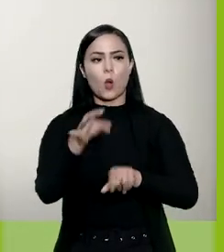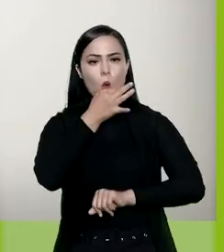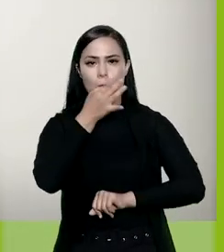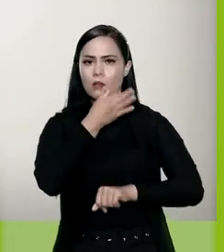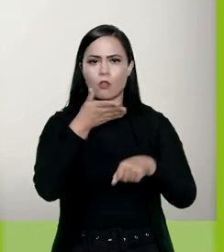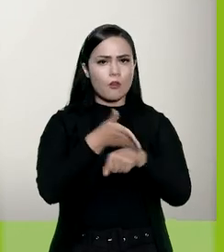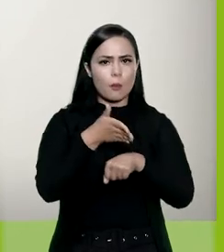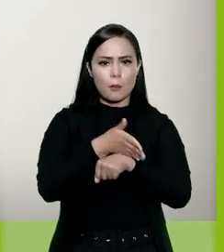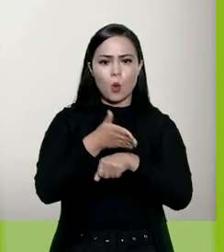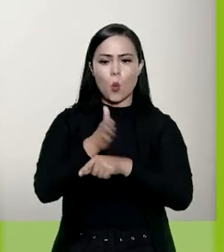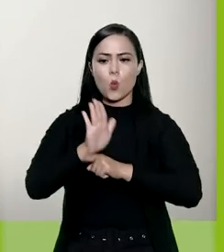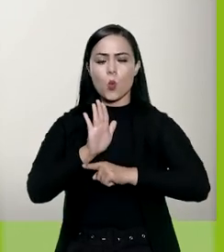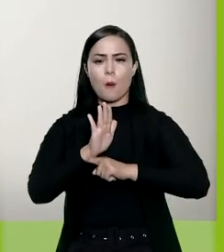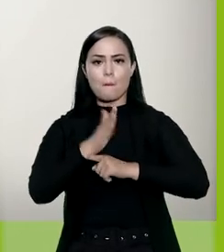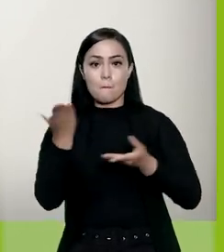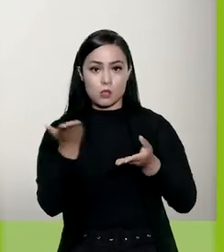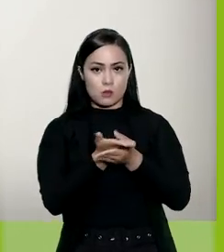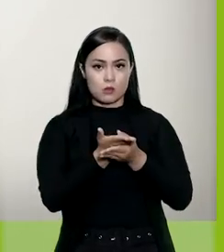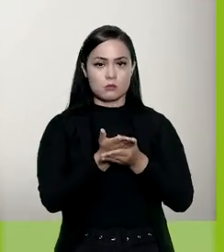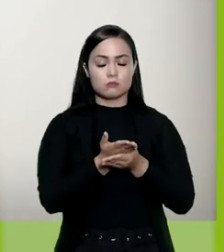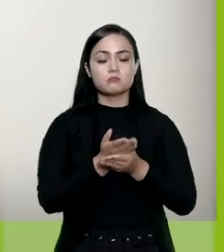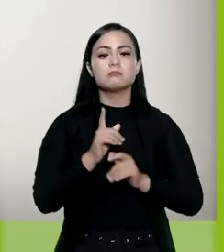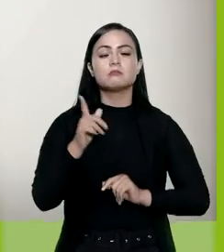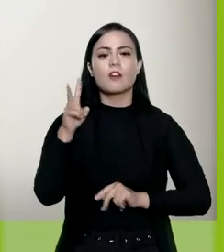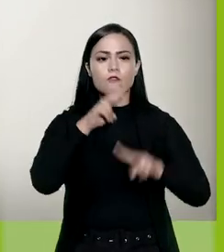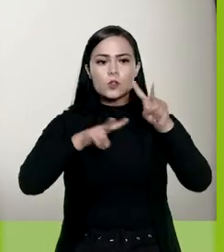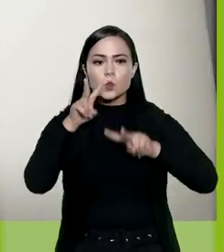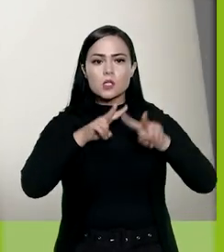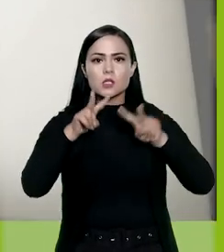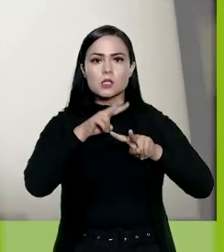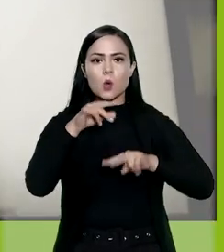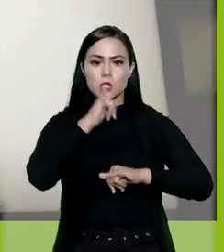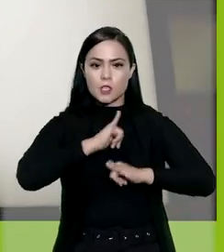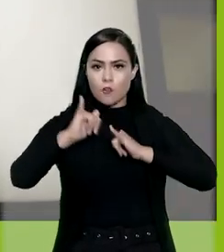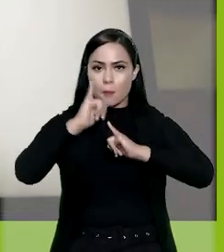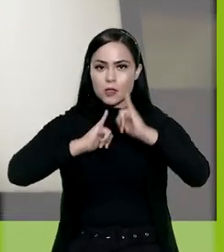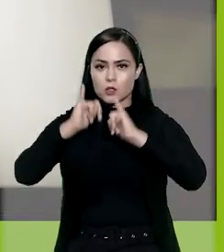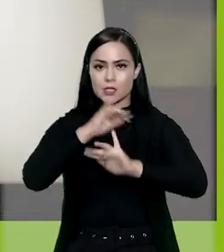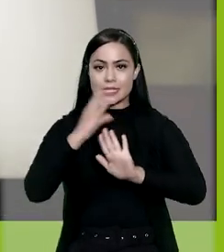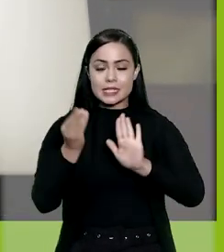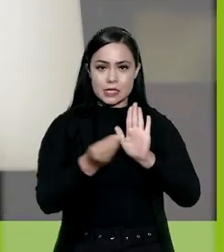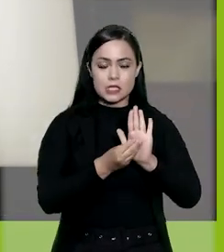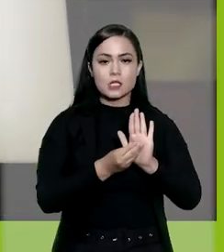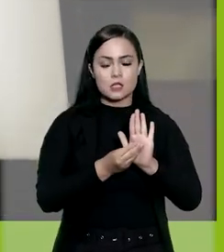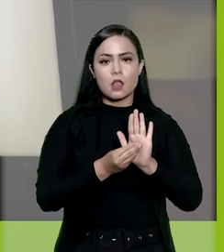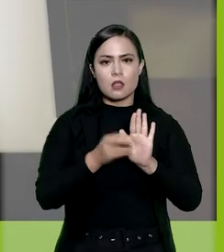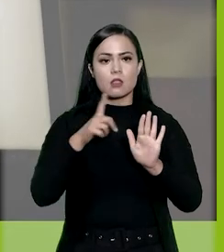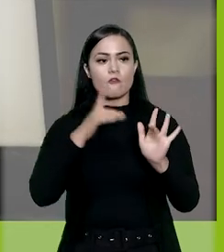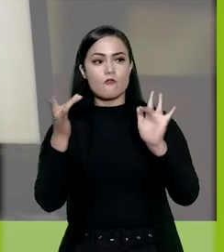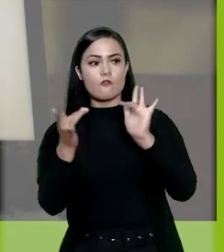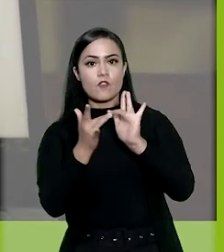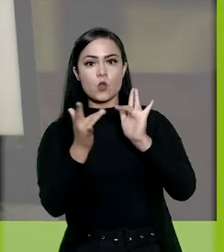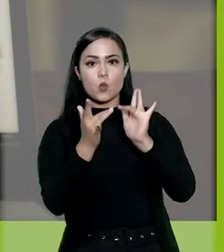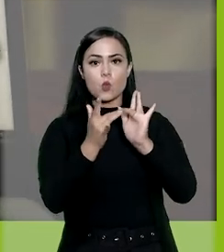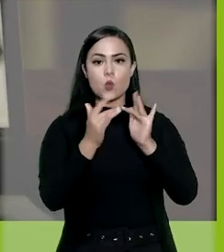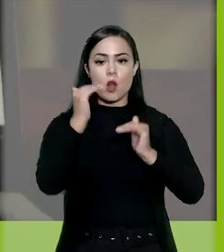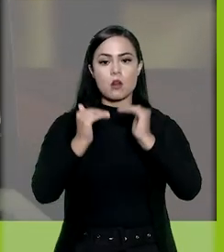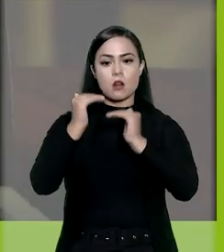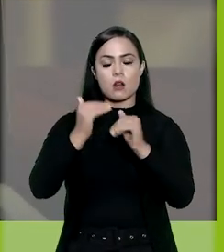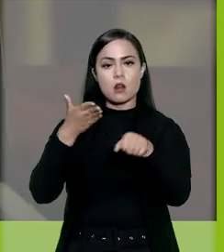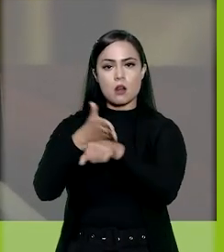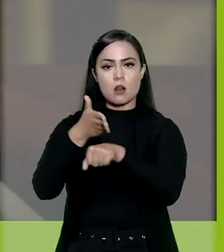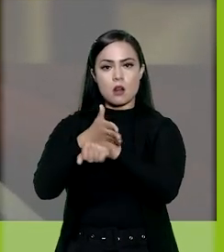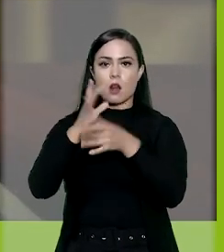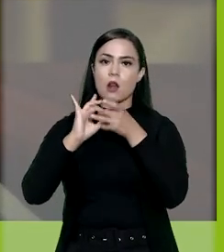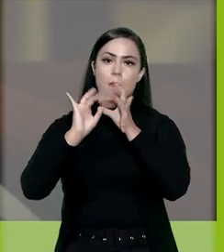que os comentários não fazem parte da instrução processual e que a visualização dessas informações inseridas está vinculada